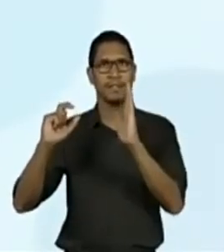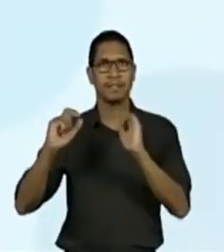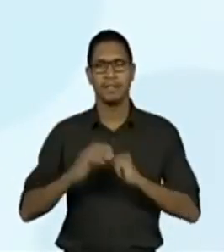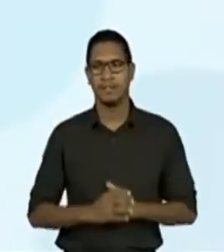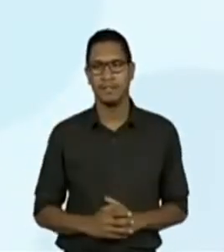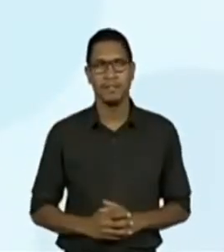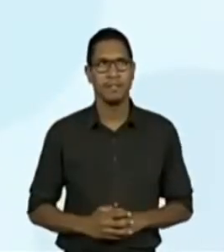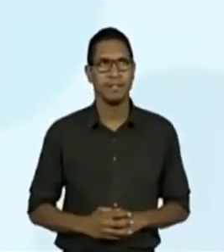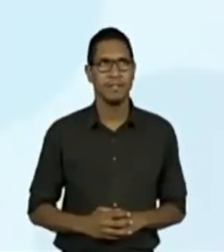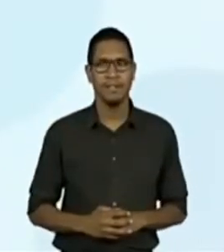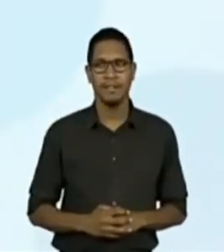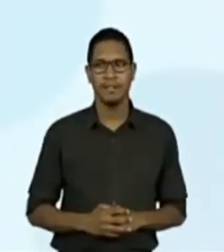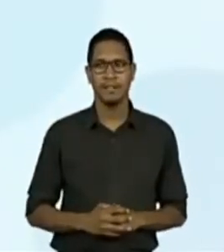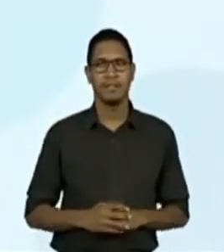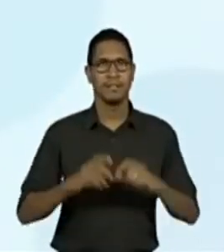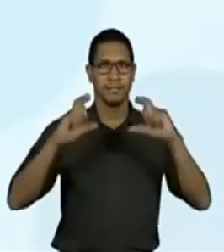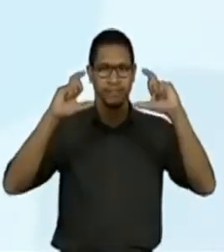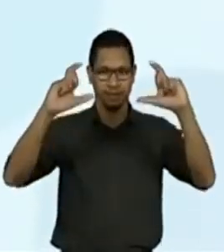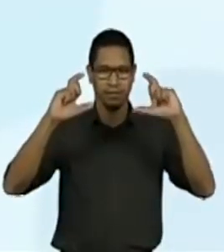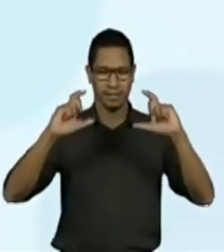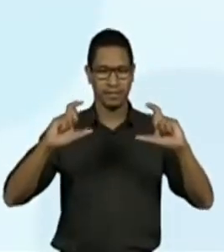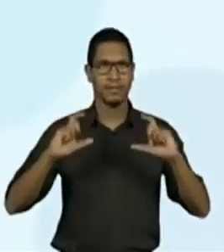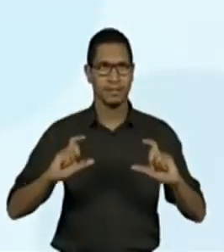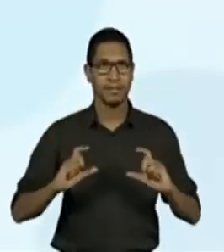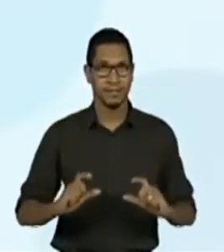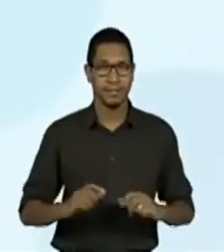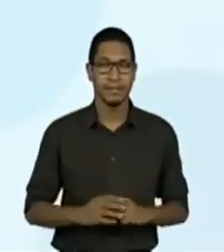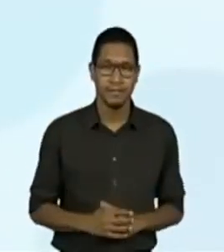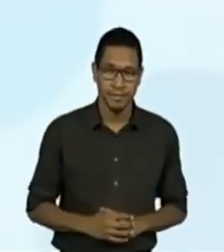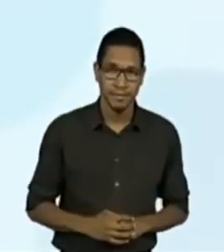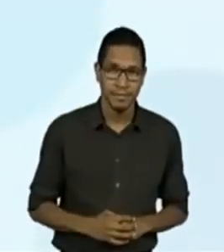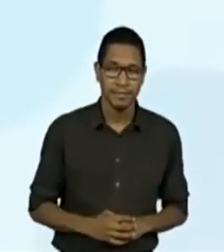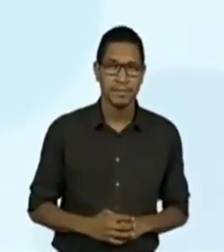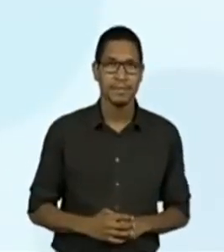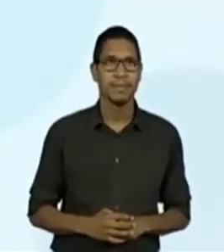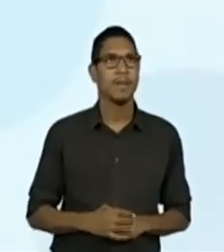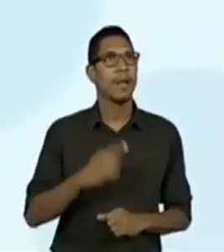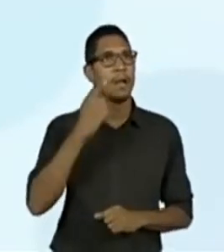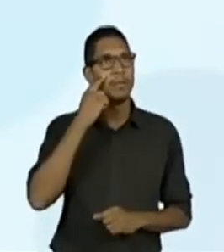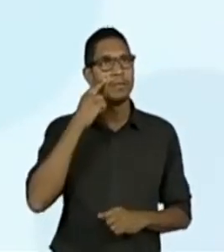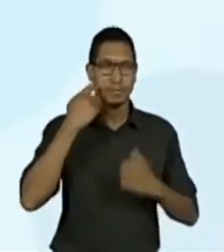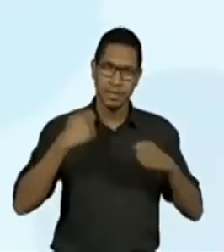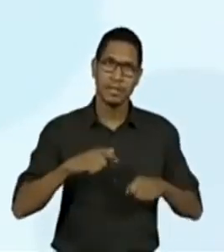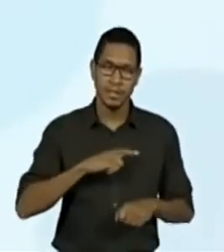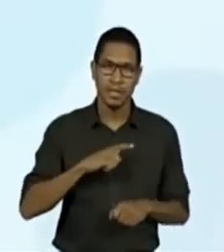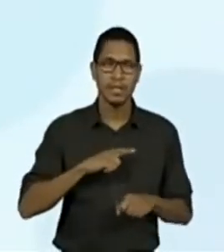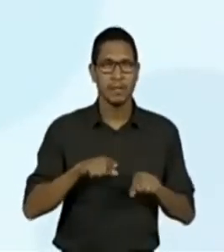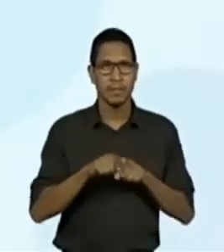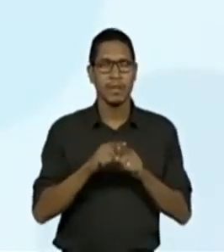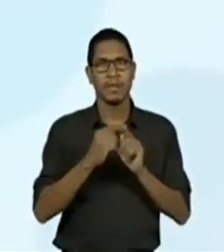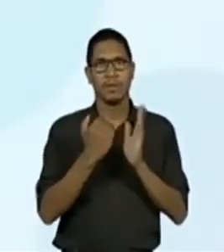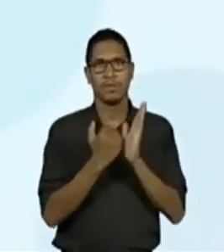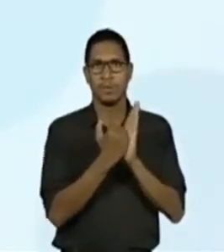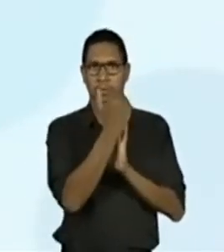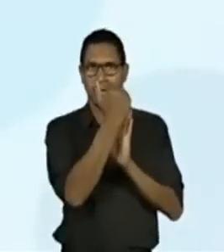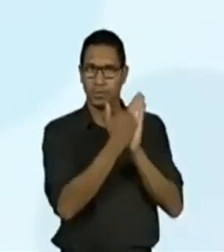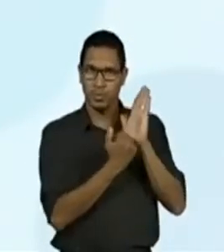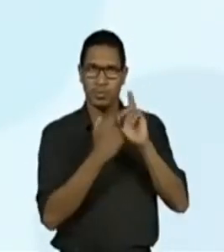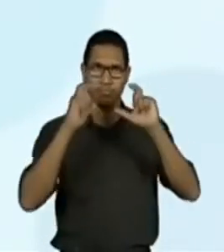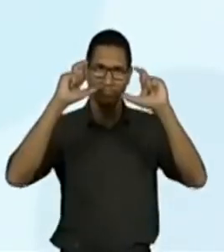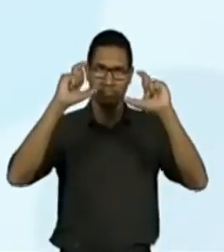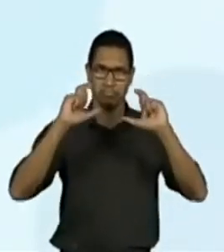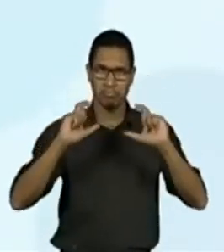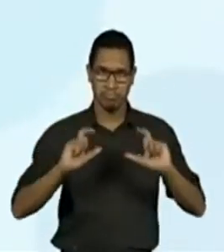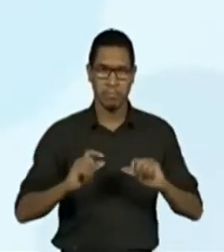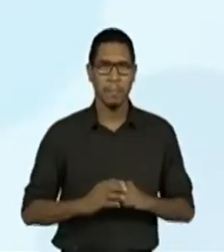Muito bom. Então, aqui, ó, letra maiúscula, eu teria que ter um espaço. Parágrafos. Perfeito. Tem